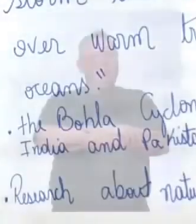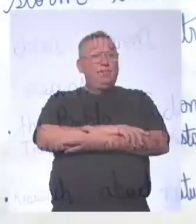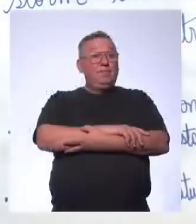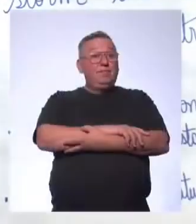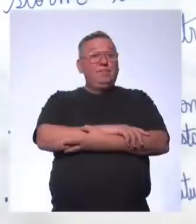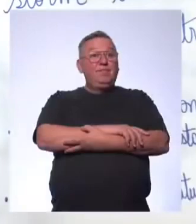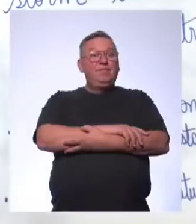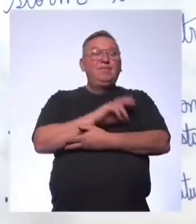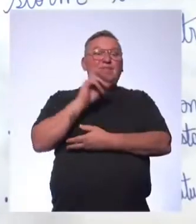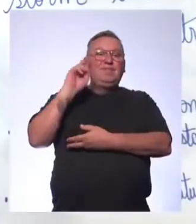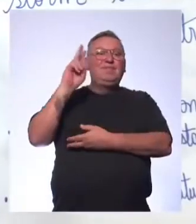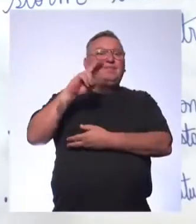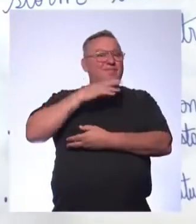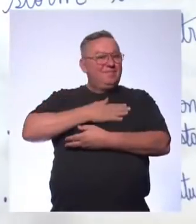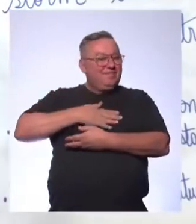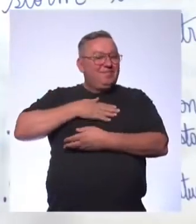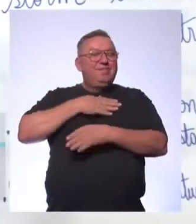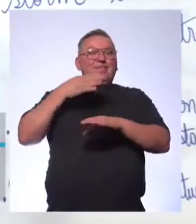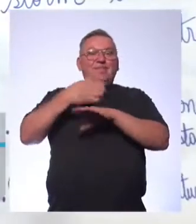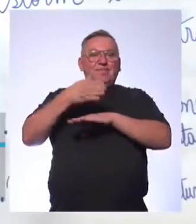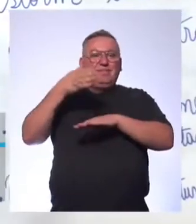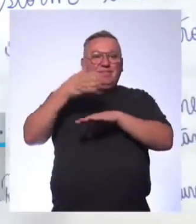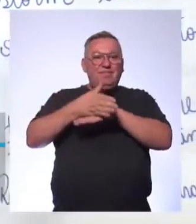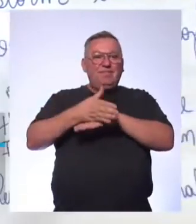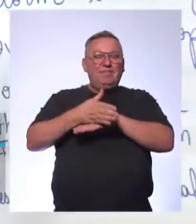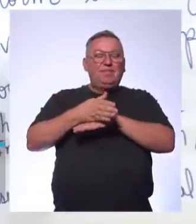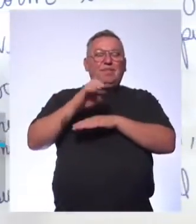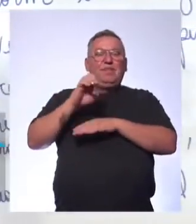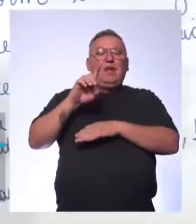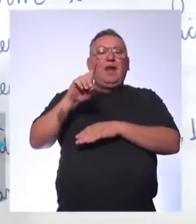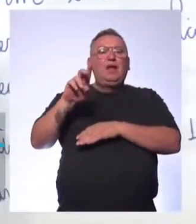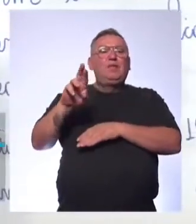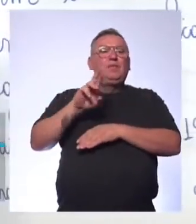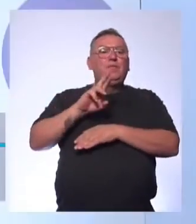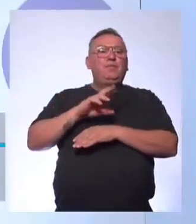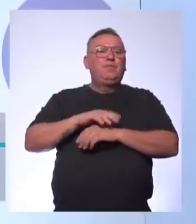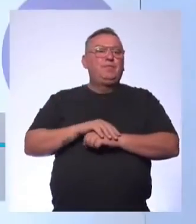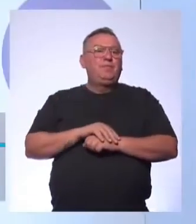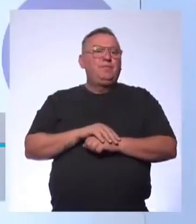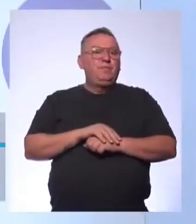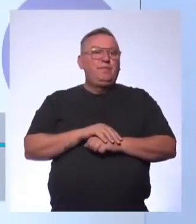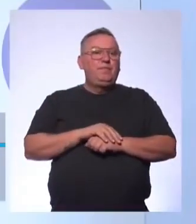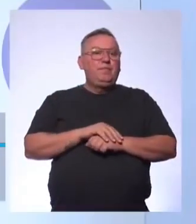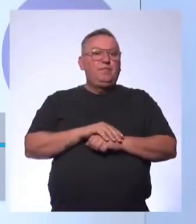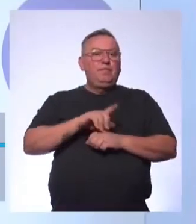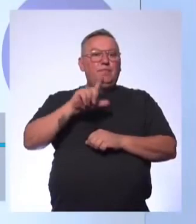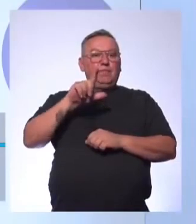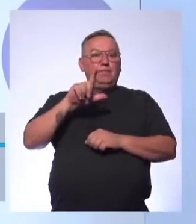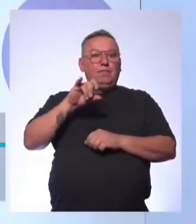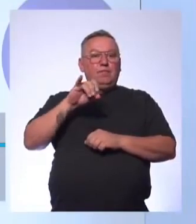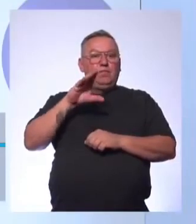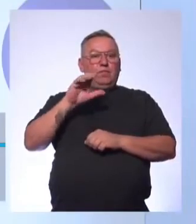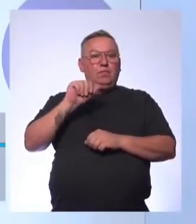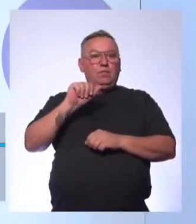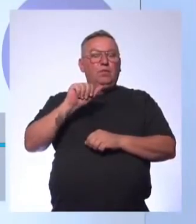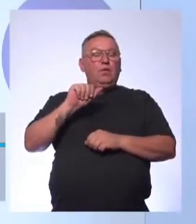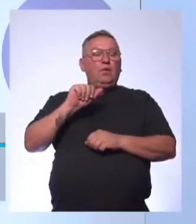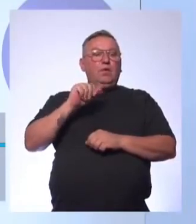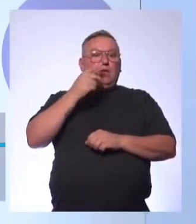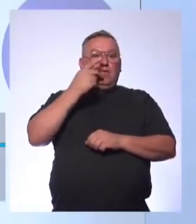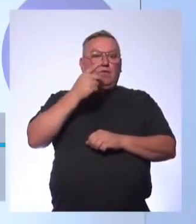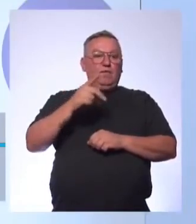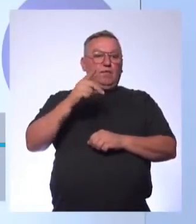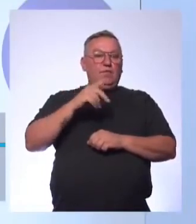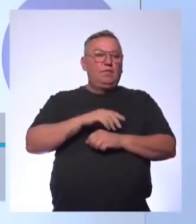Olha, estou gostando da participação E aí, Ed? Qual foi a resposta? O Luiz de Camerfé respondeu The